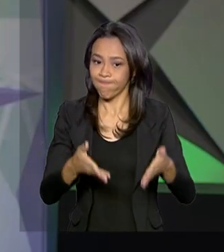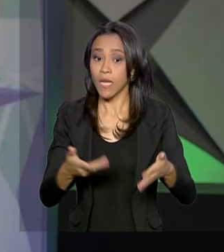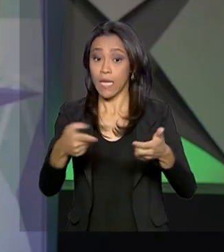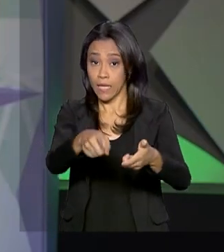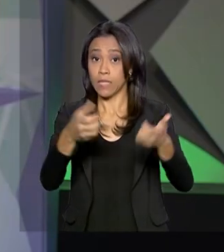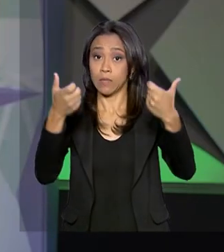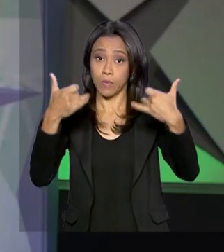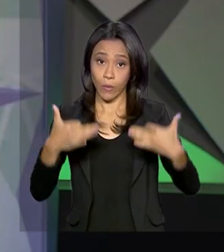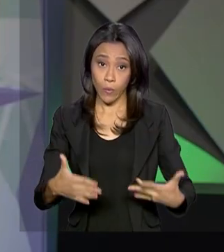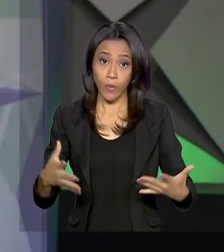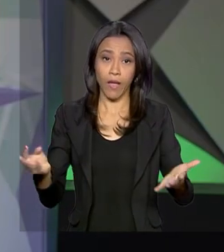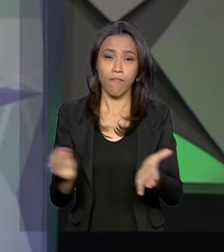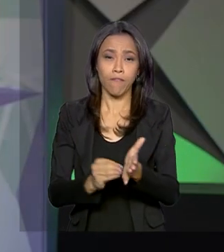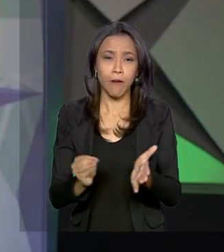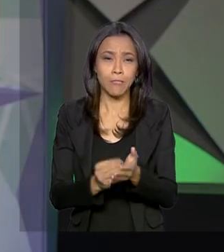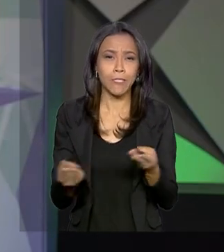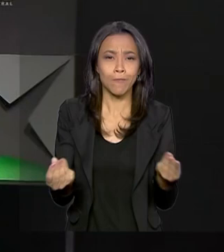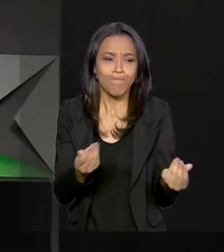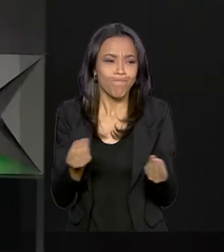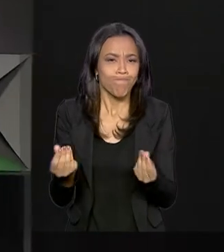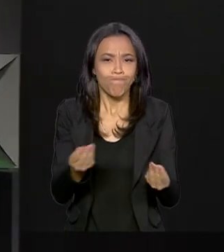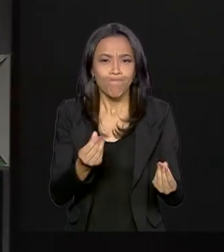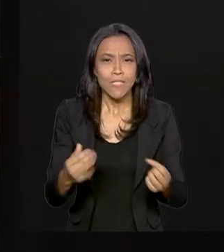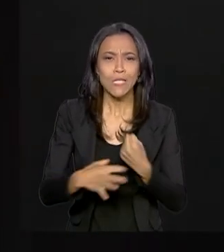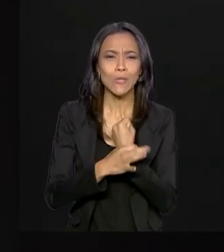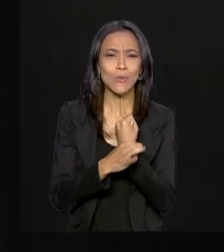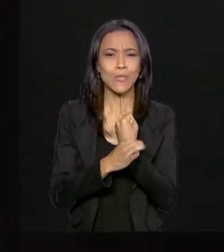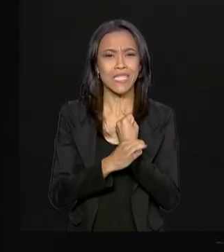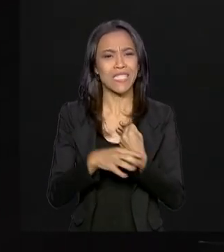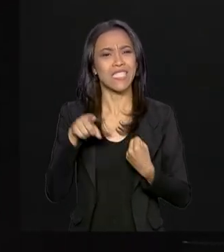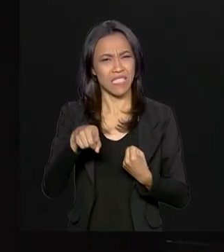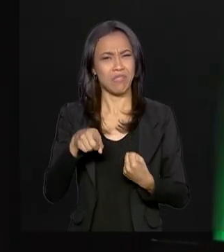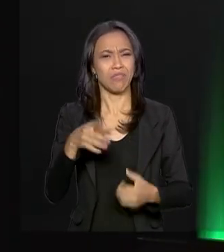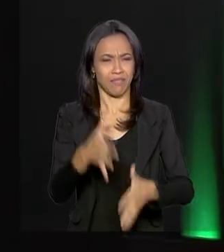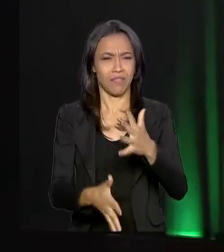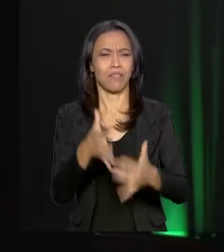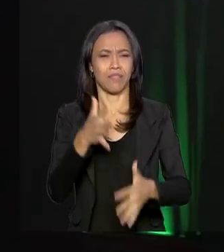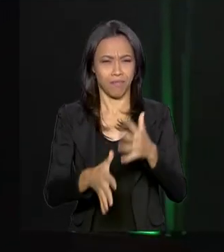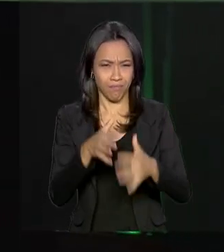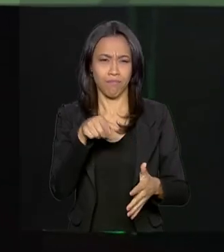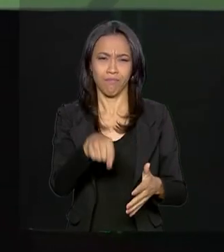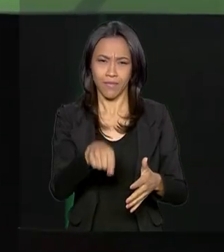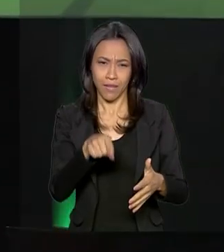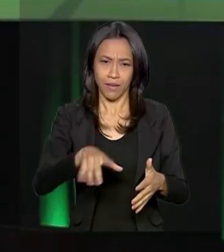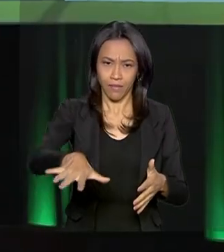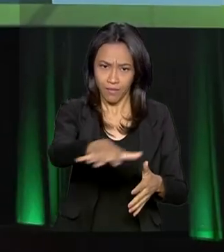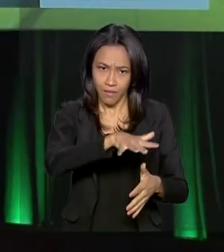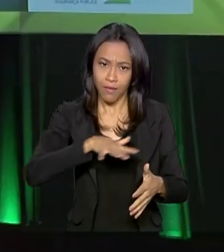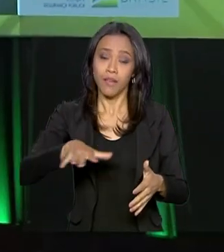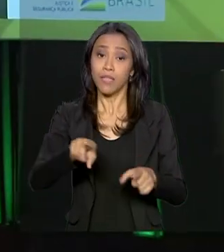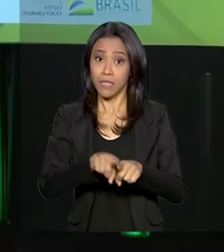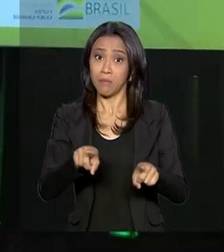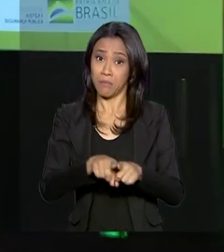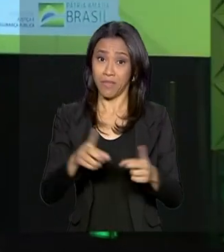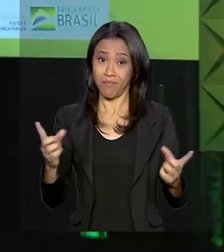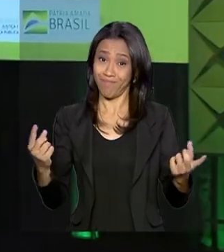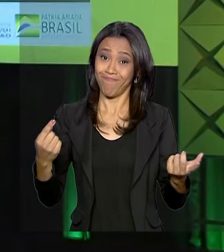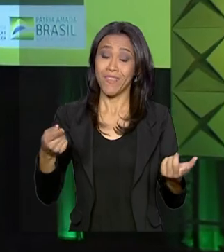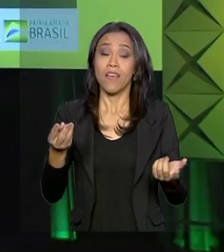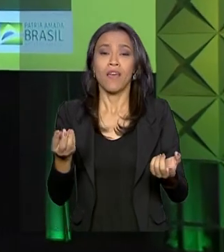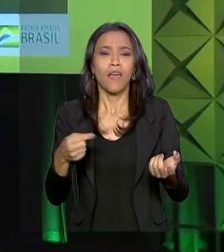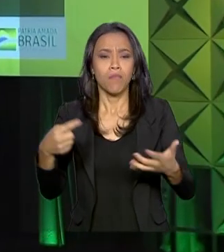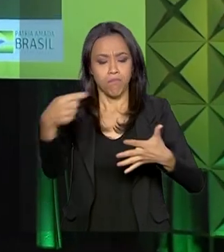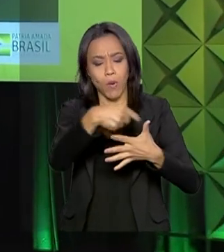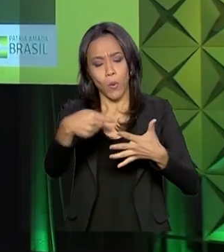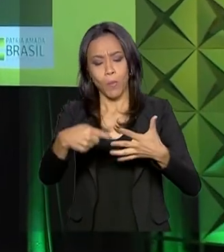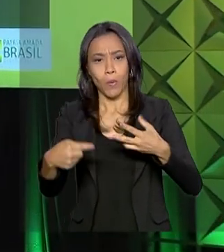disse que a insegurança afeta os investimentos públicos e a concorrência leal. Ele destacou a atuação do ministério focada em